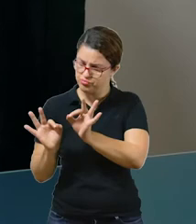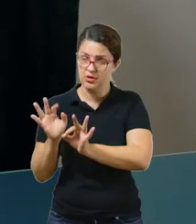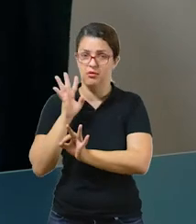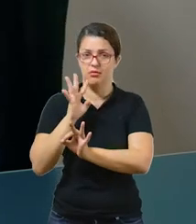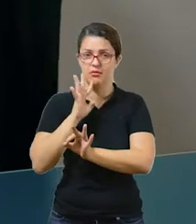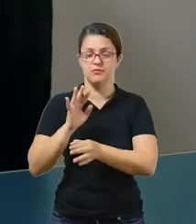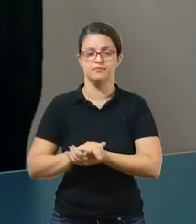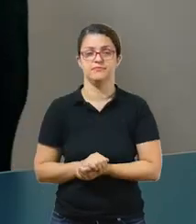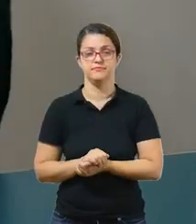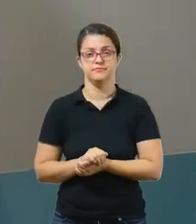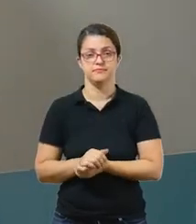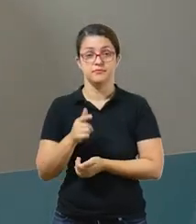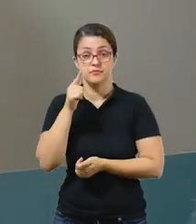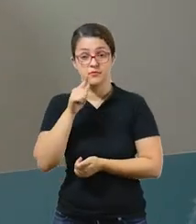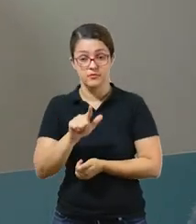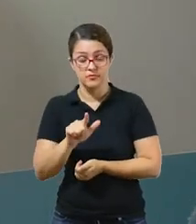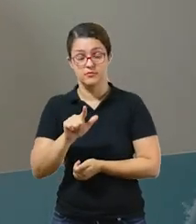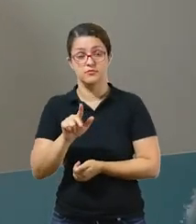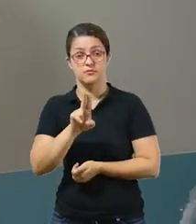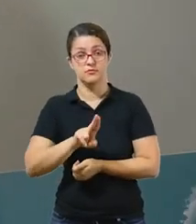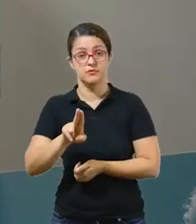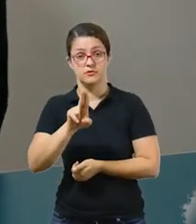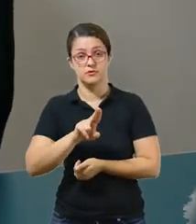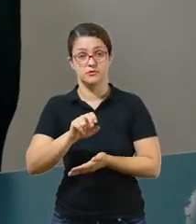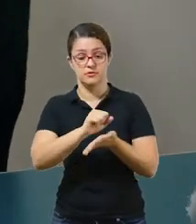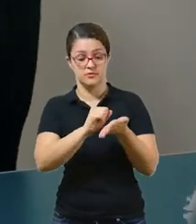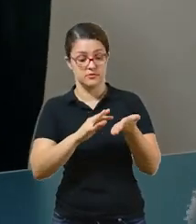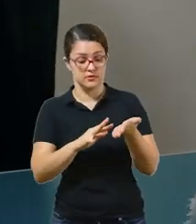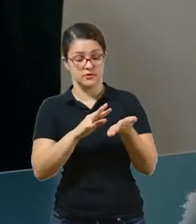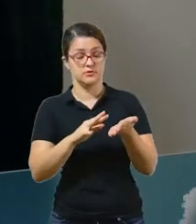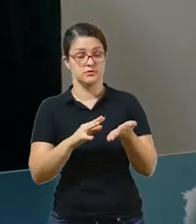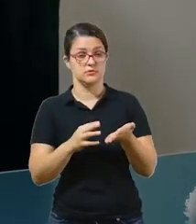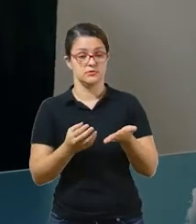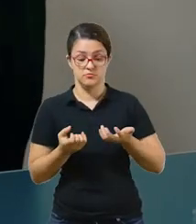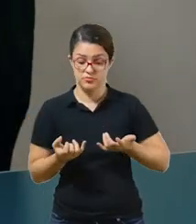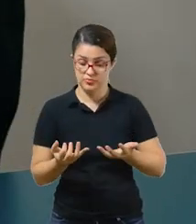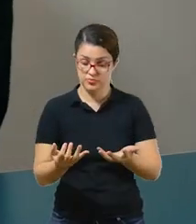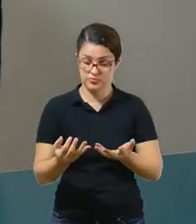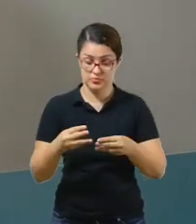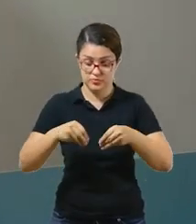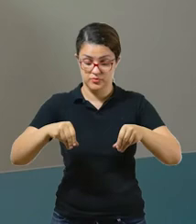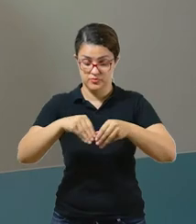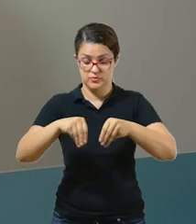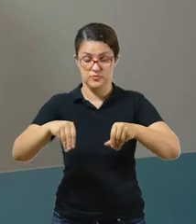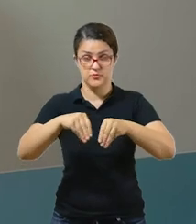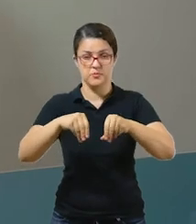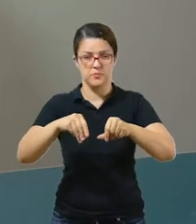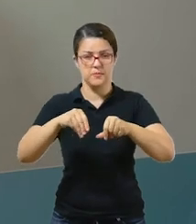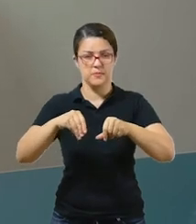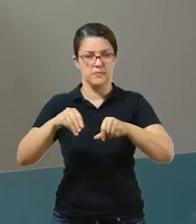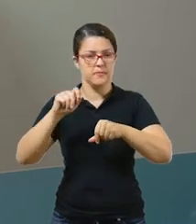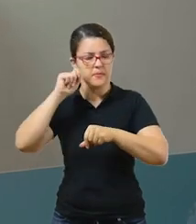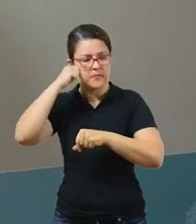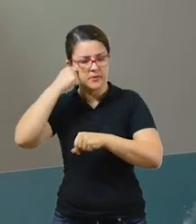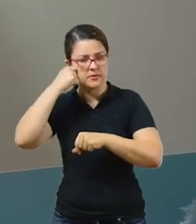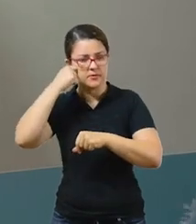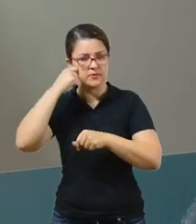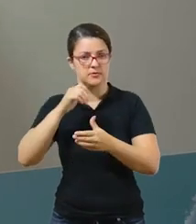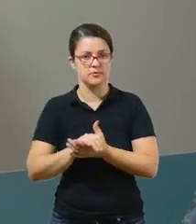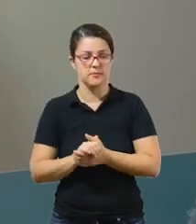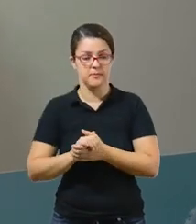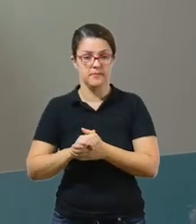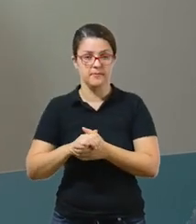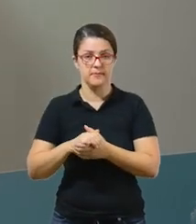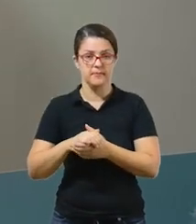Outra coisa que vocês vão precisar para essa atividade. Solo de jardim, aquela terra preta. Pedrinhas e